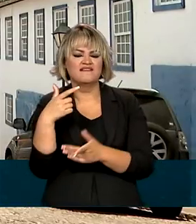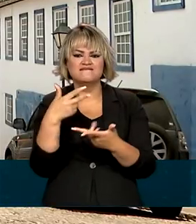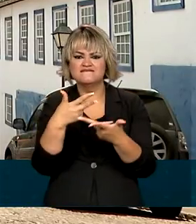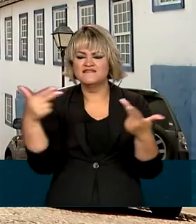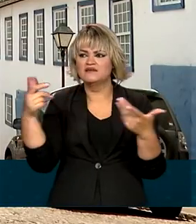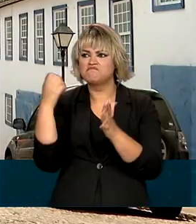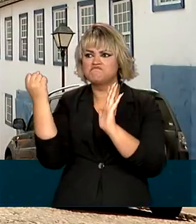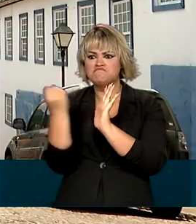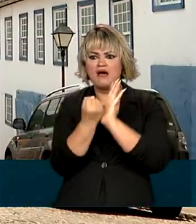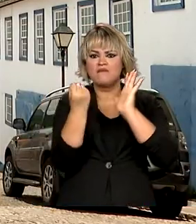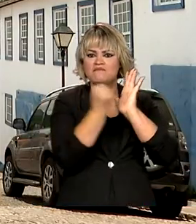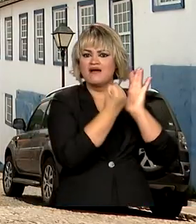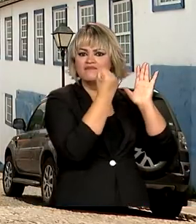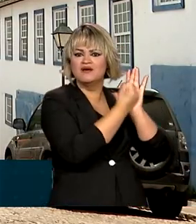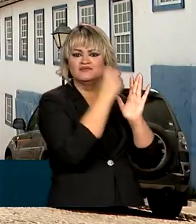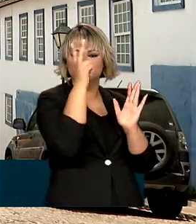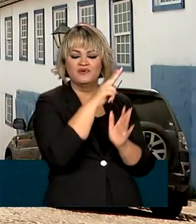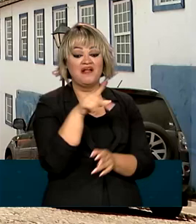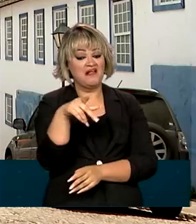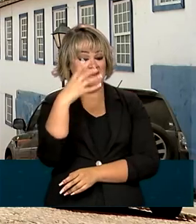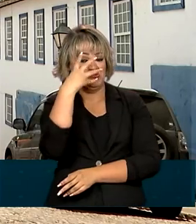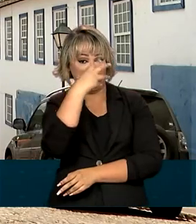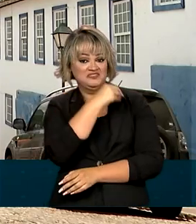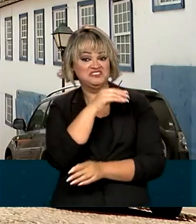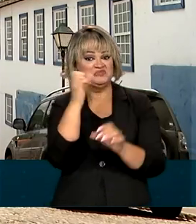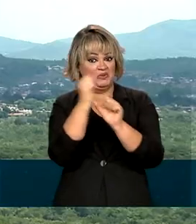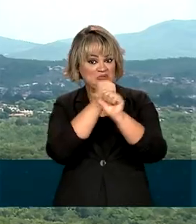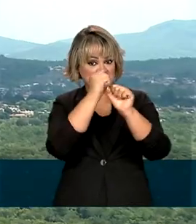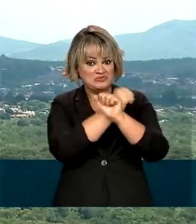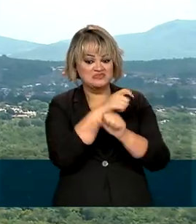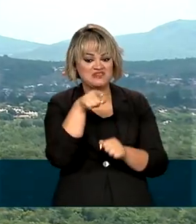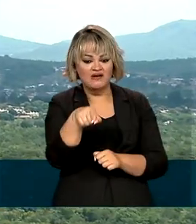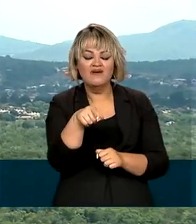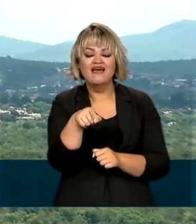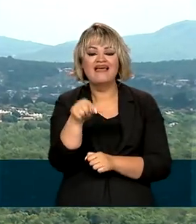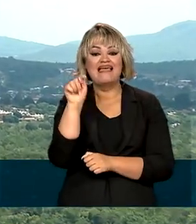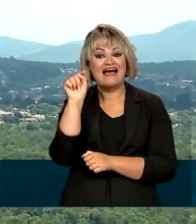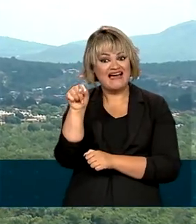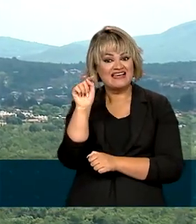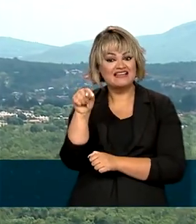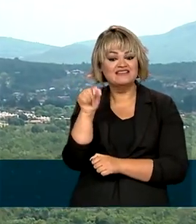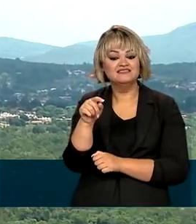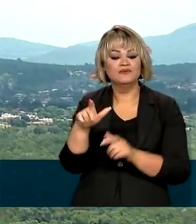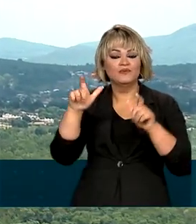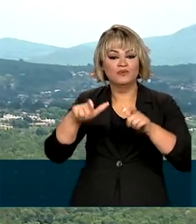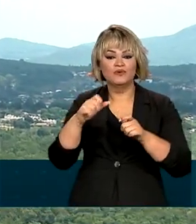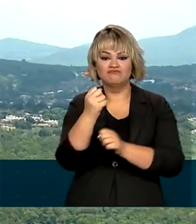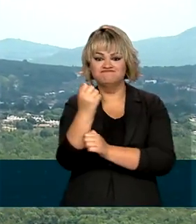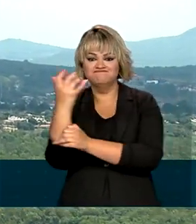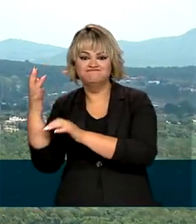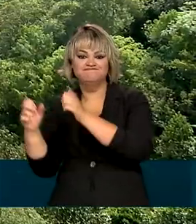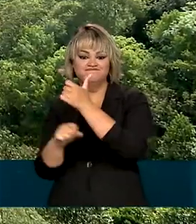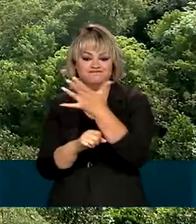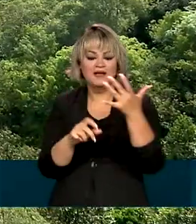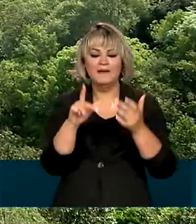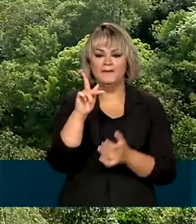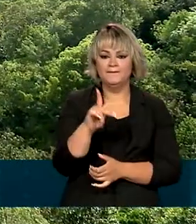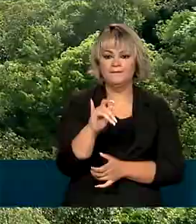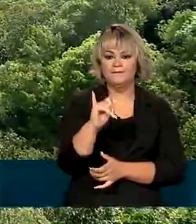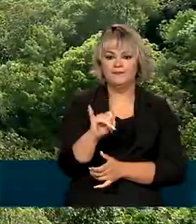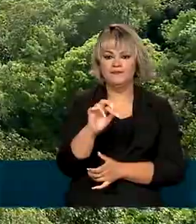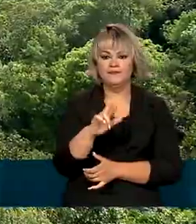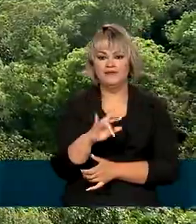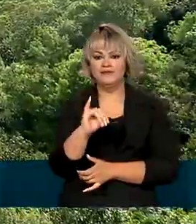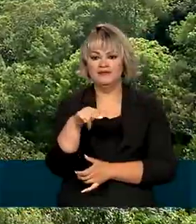cenários históricos. Além do charme da arquitetura colonial, a cidade abriga o Parque Estadual Serra dos Pirineus e é